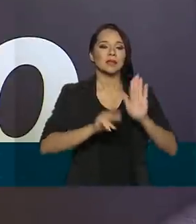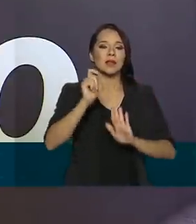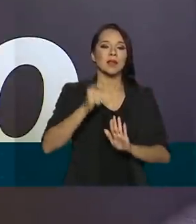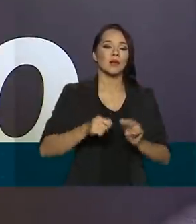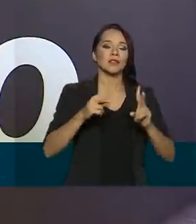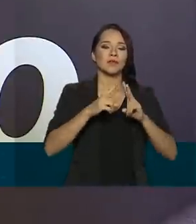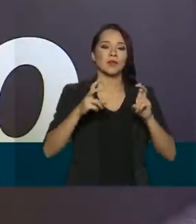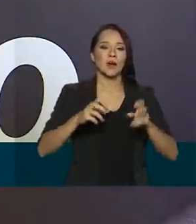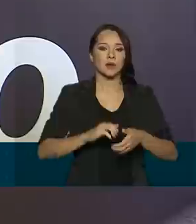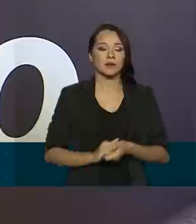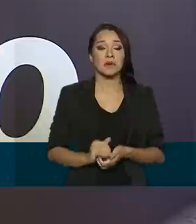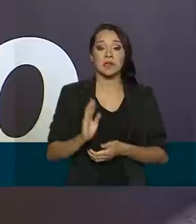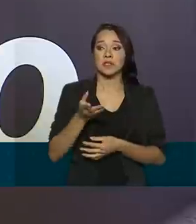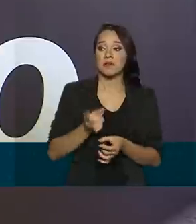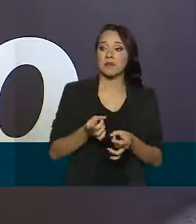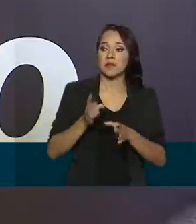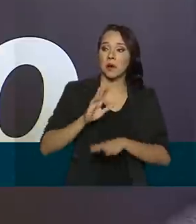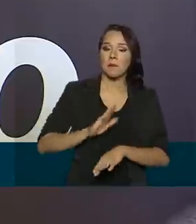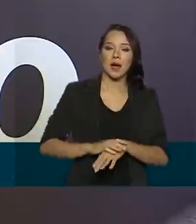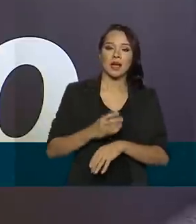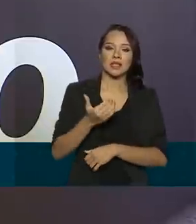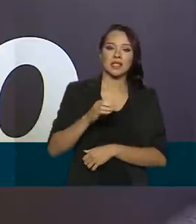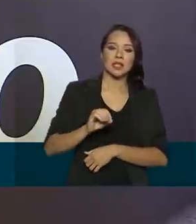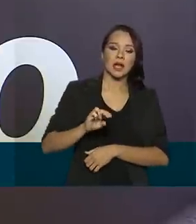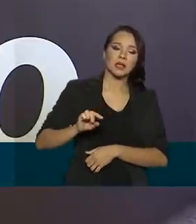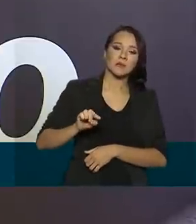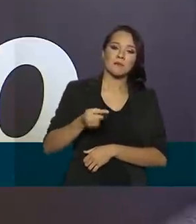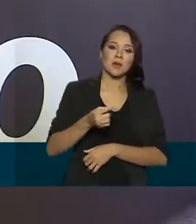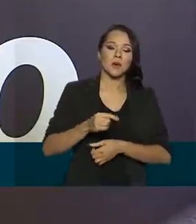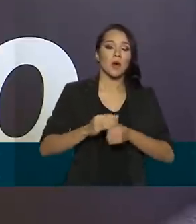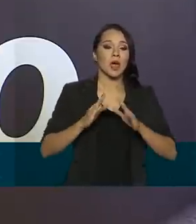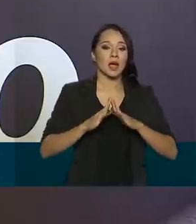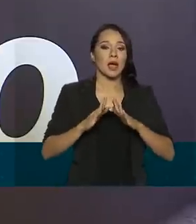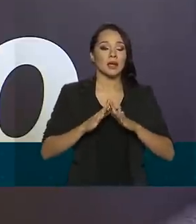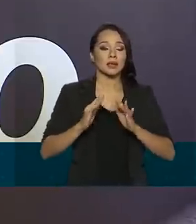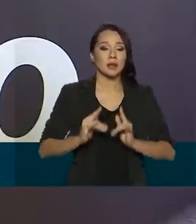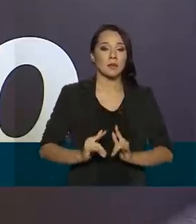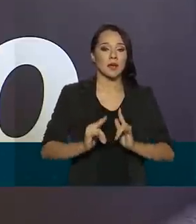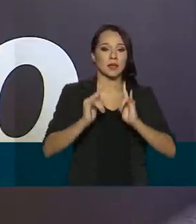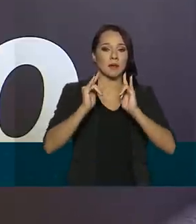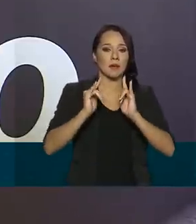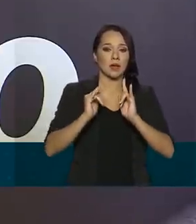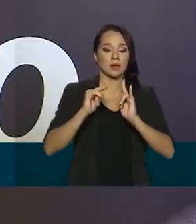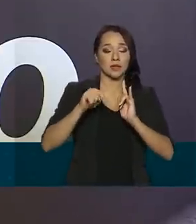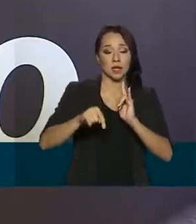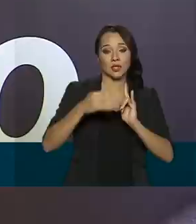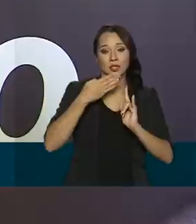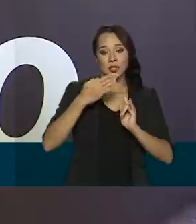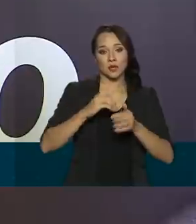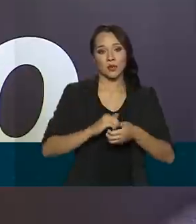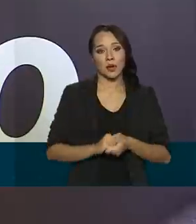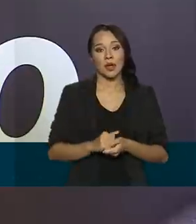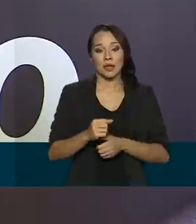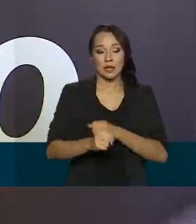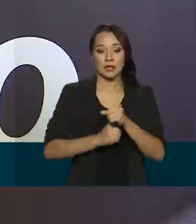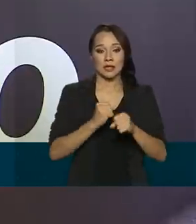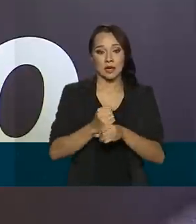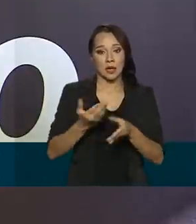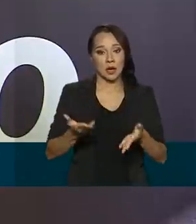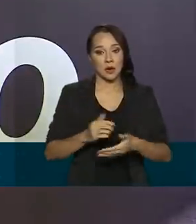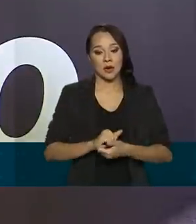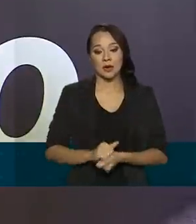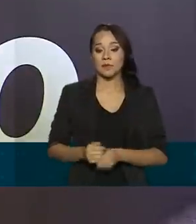virtuais. Nós já vendemos mais de 10 mil casas e apartamentos deste modo neste ano